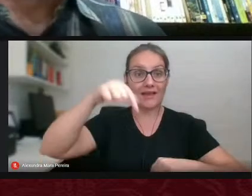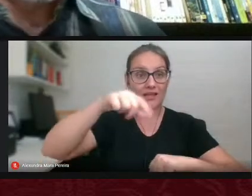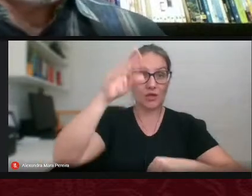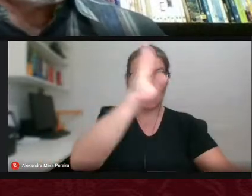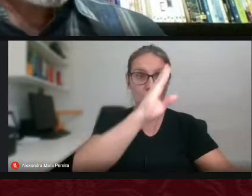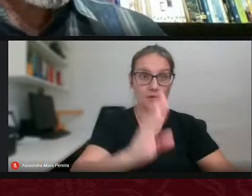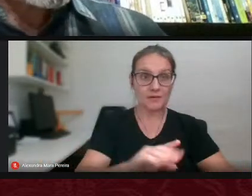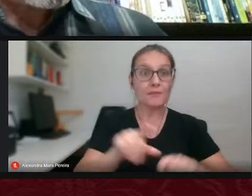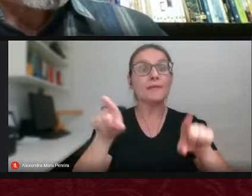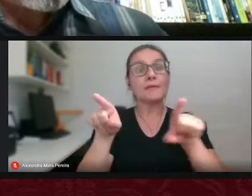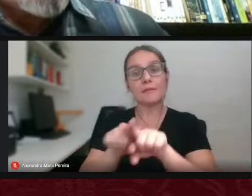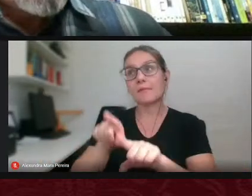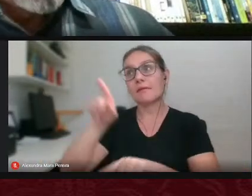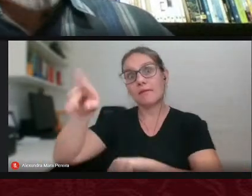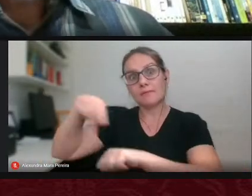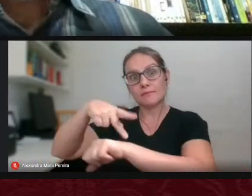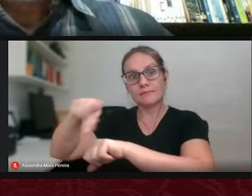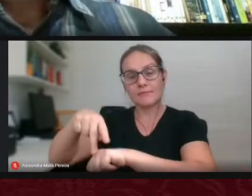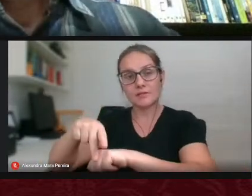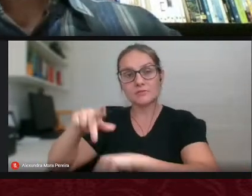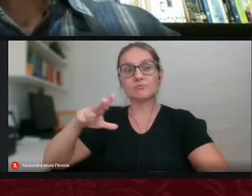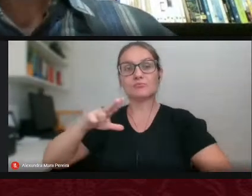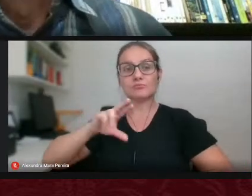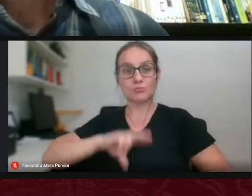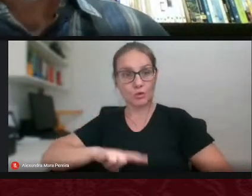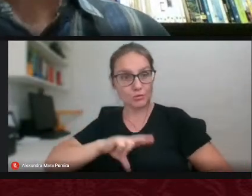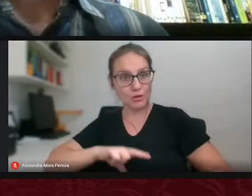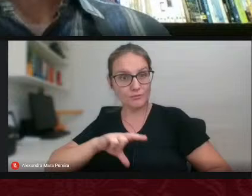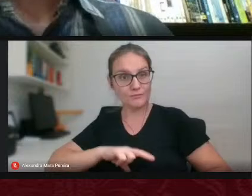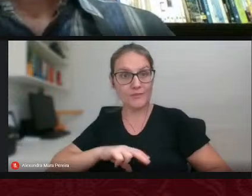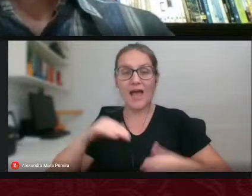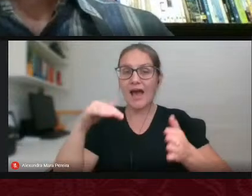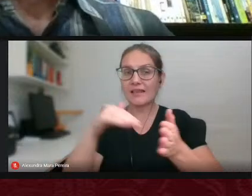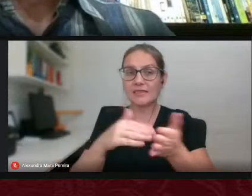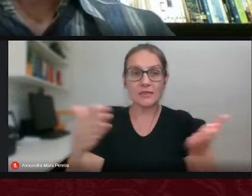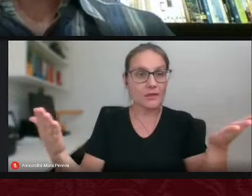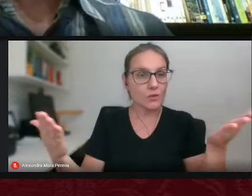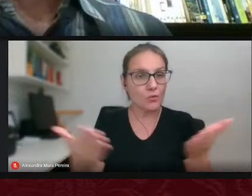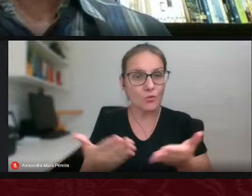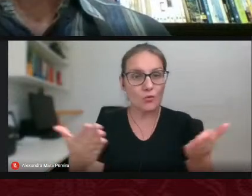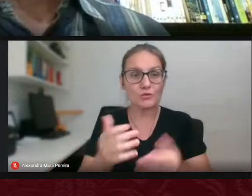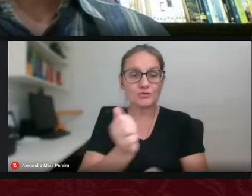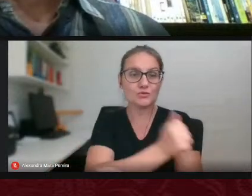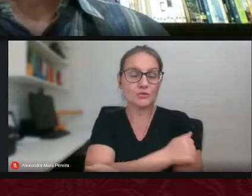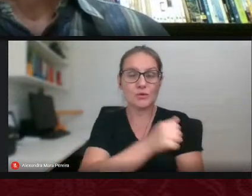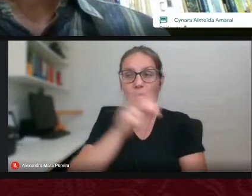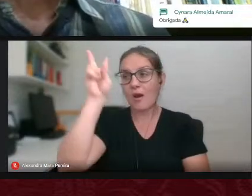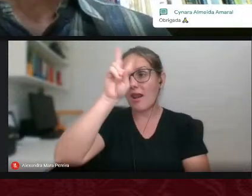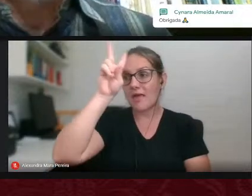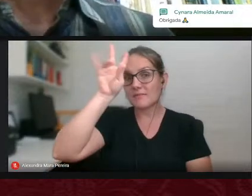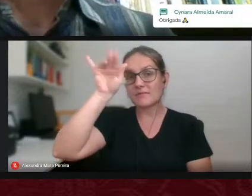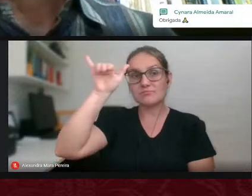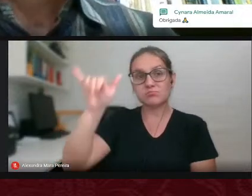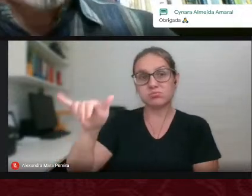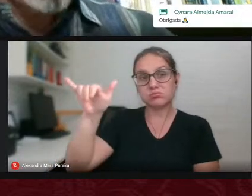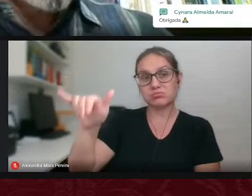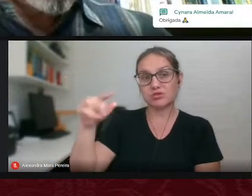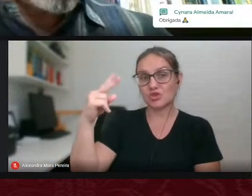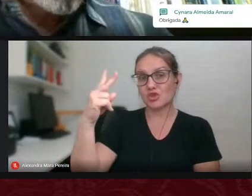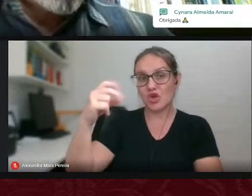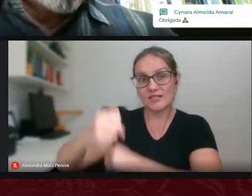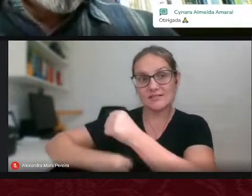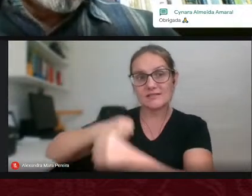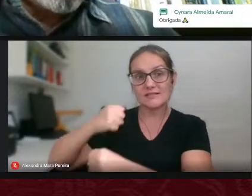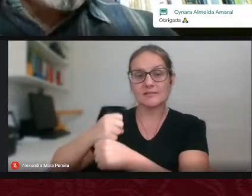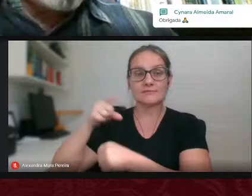quanto em Portugal. Até hoje esses alunos lembram, né? Dessa estadia de dois anos em